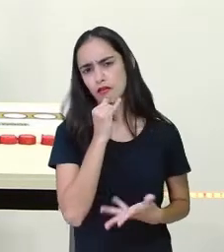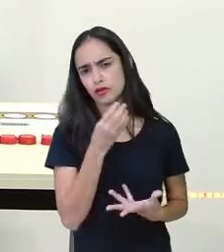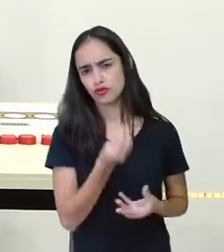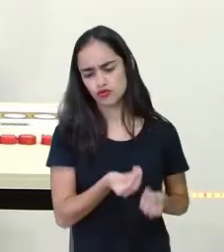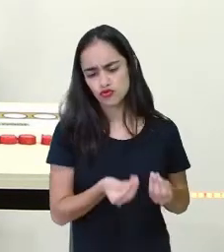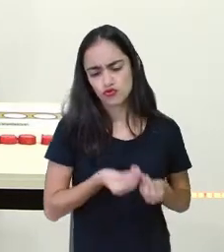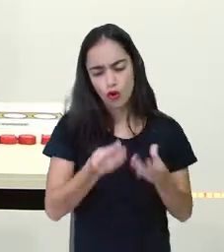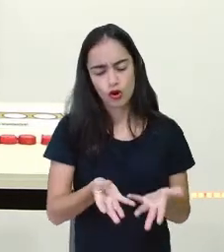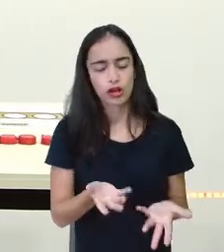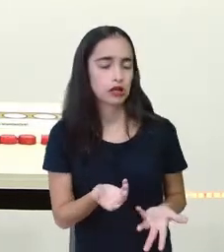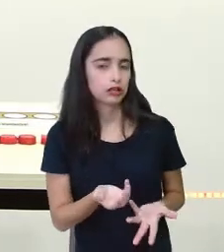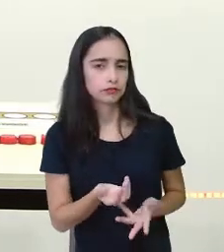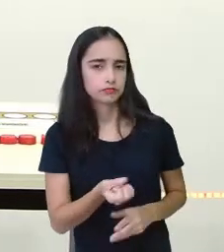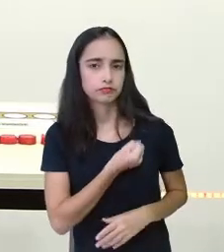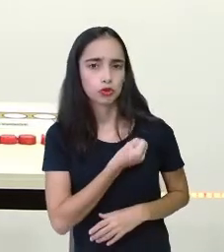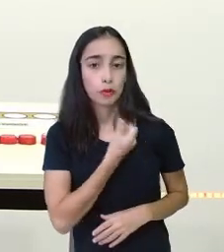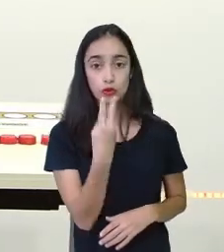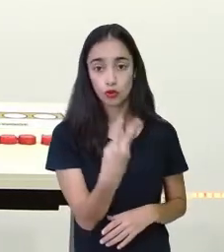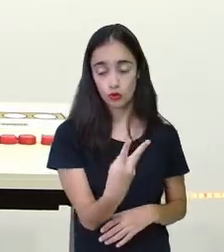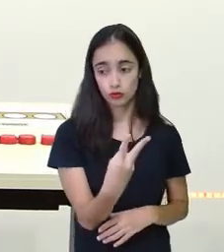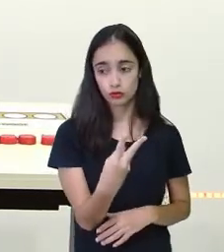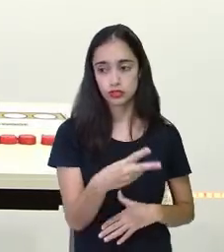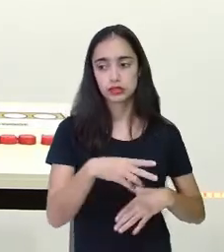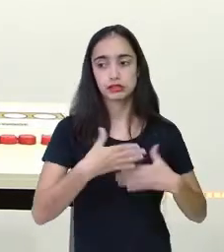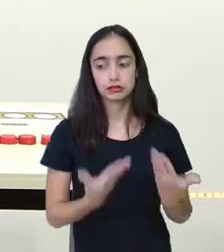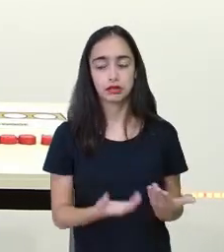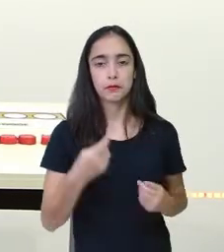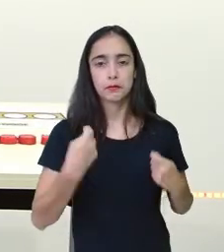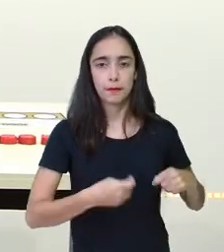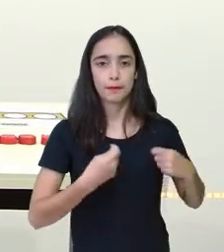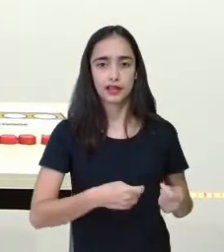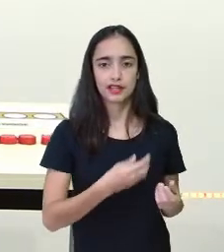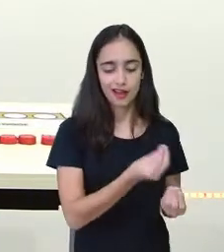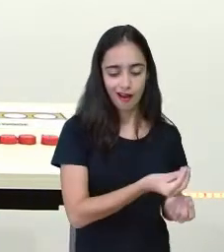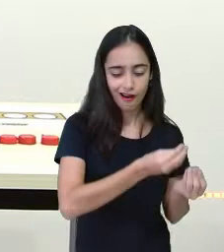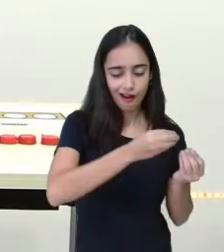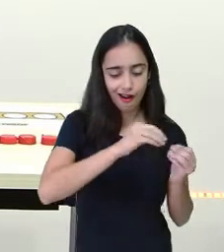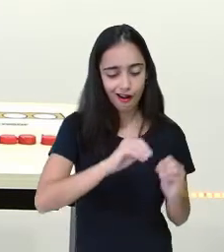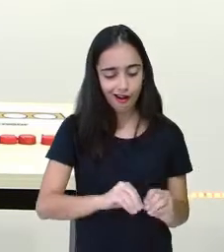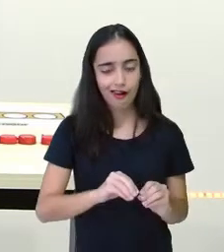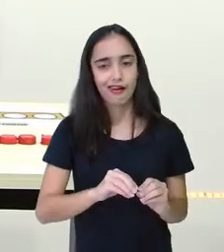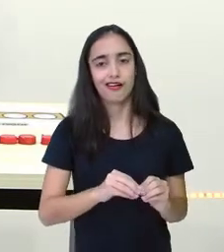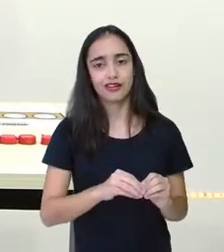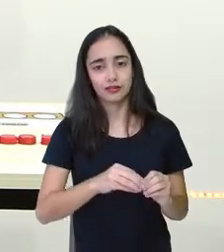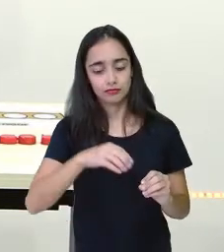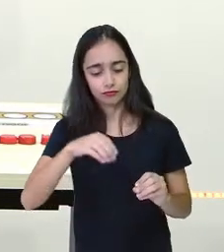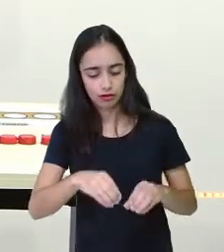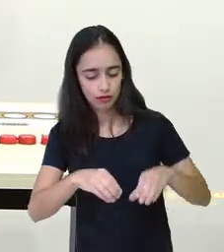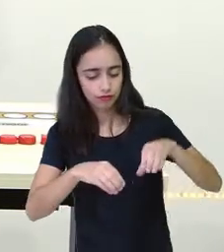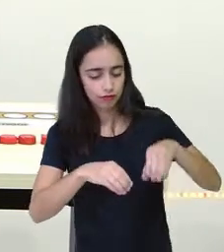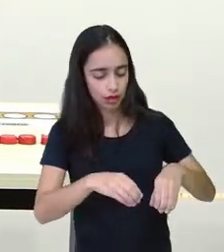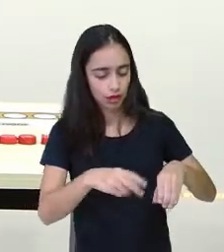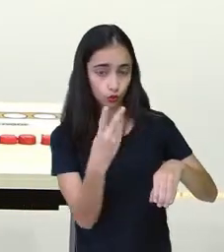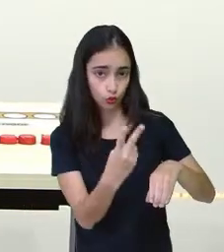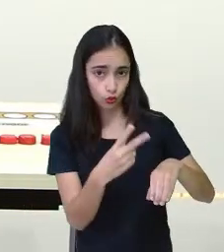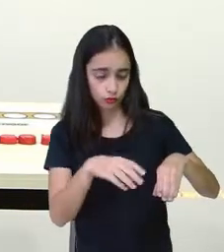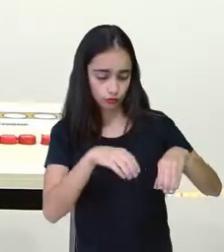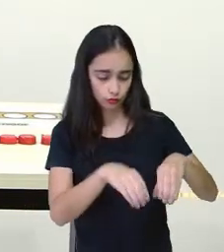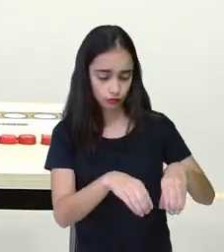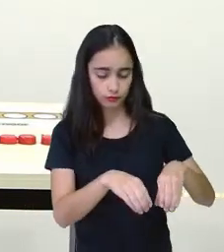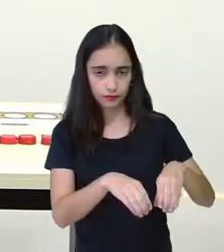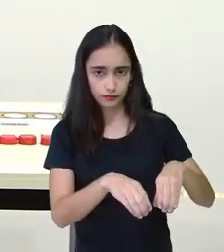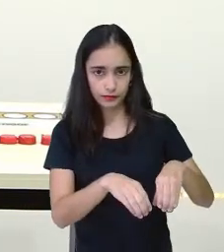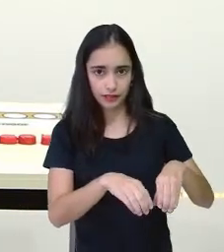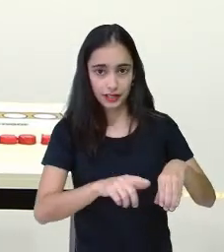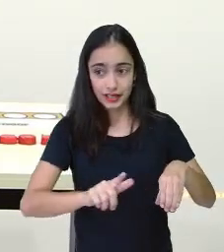certo? E aí, eu vou colocar, ó, 2 aqui. A tampinha tá virada para baixo. E as demais, vai